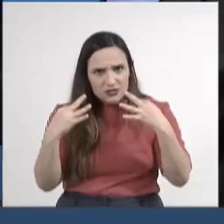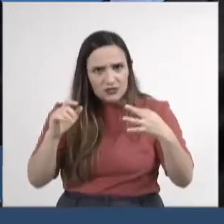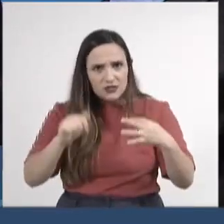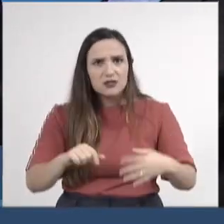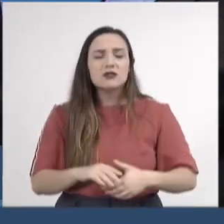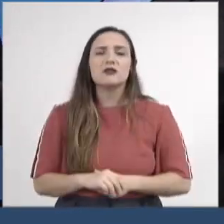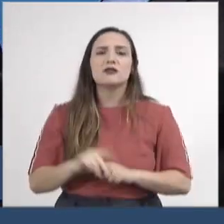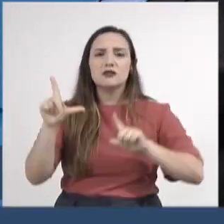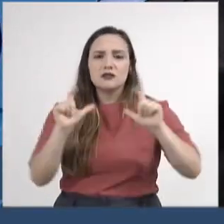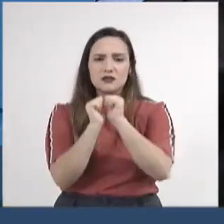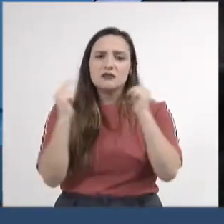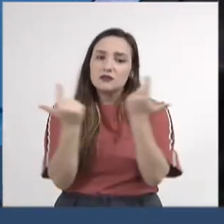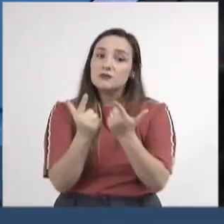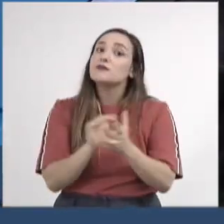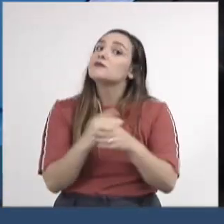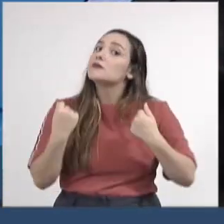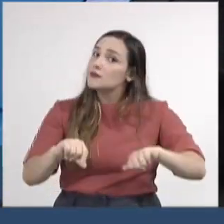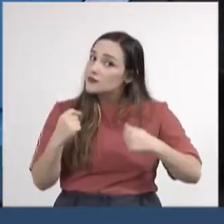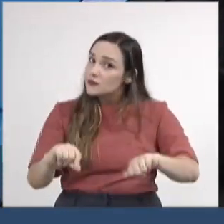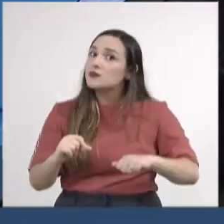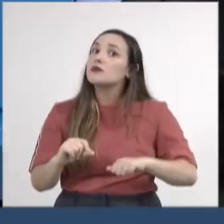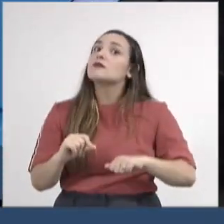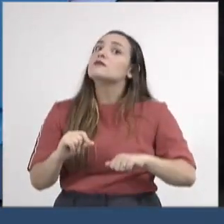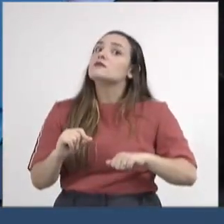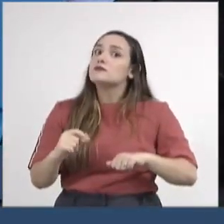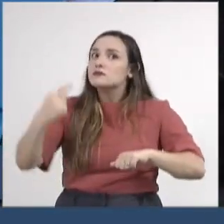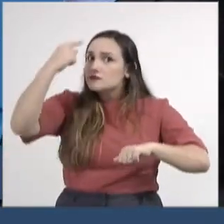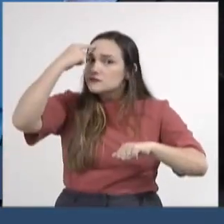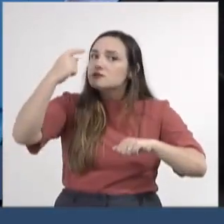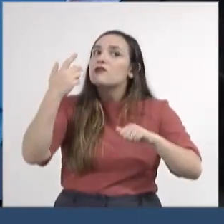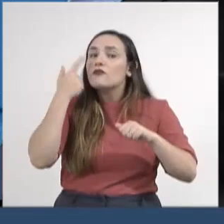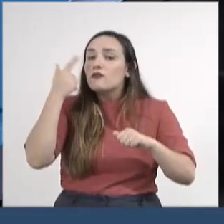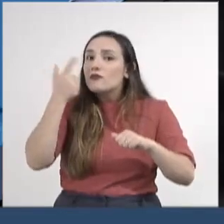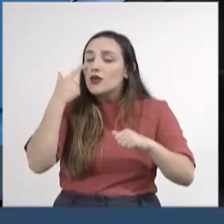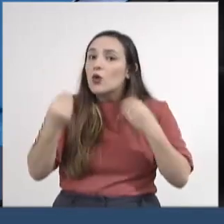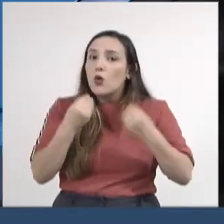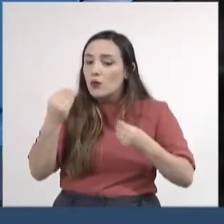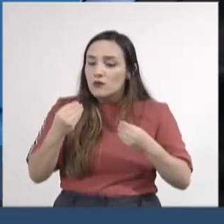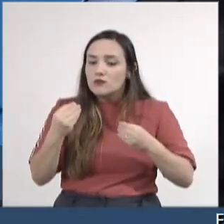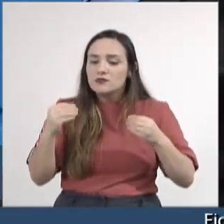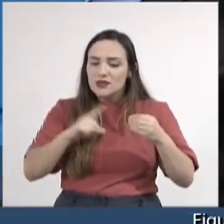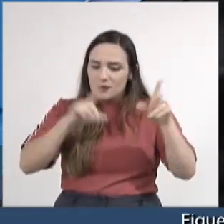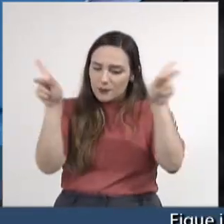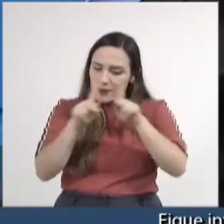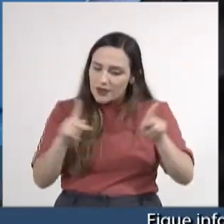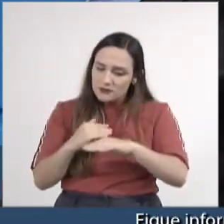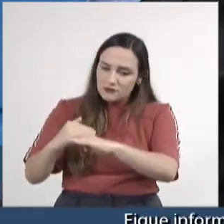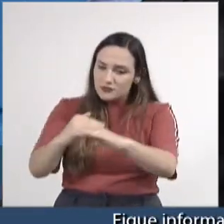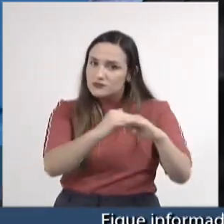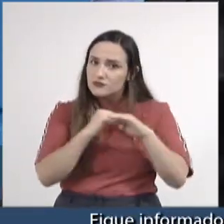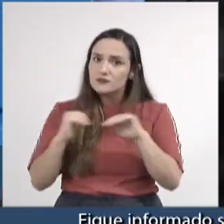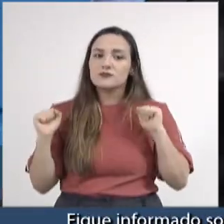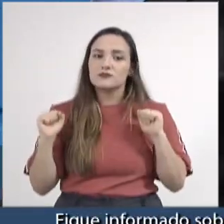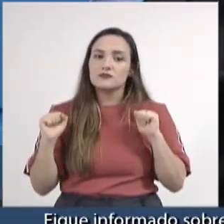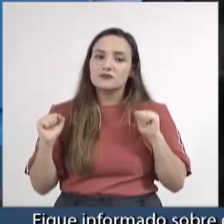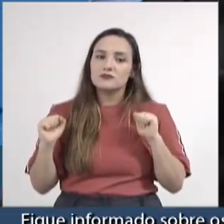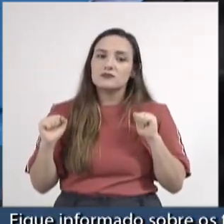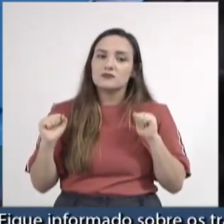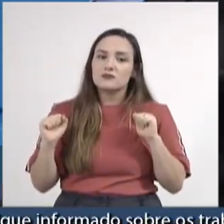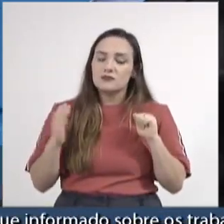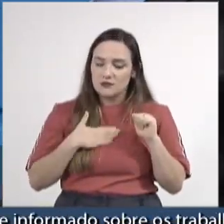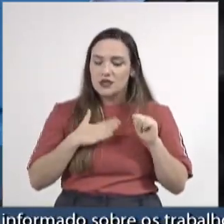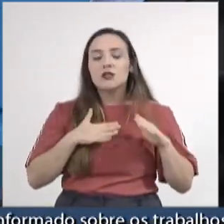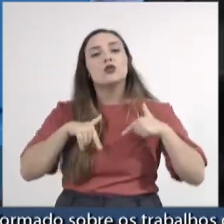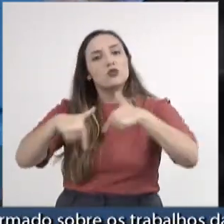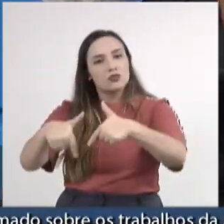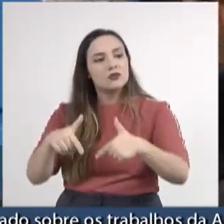assistindo na TV Assembleia, é preciso que nós trabalhemos na perspectiva da promoção da paz. Este é o meu lema,